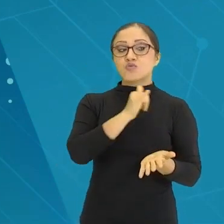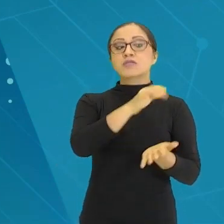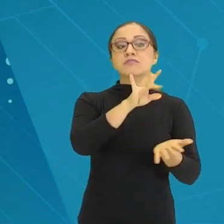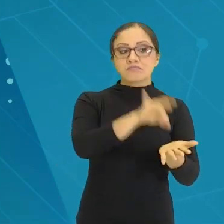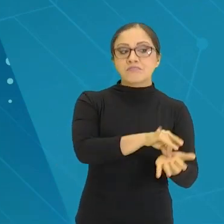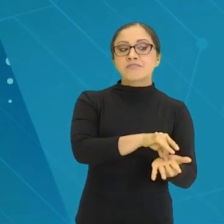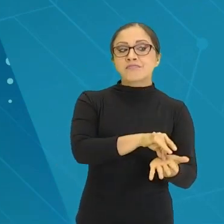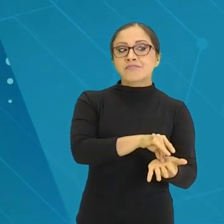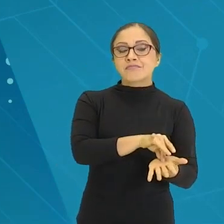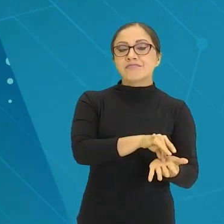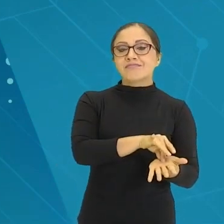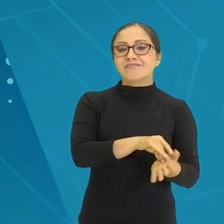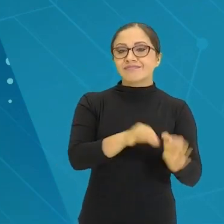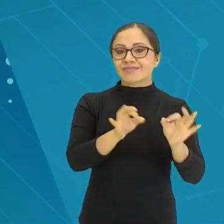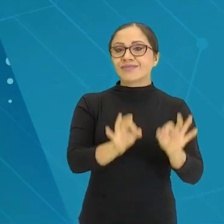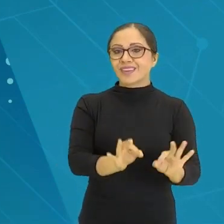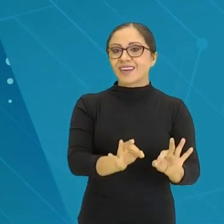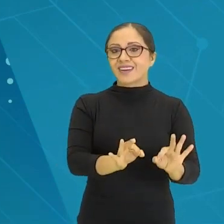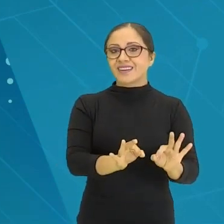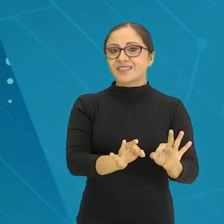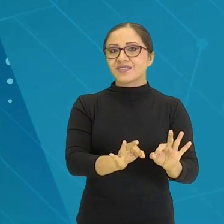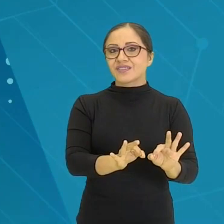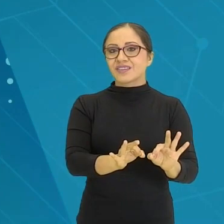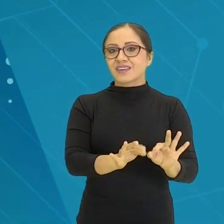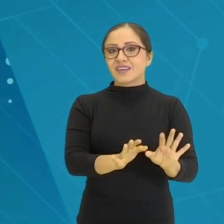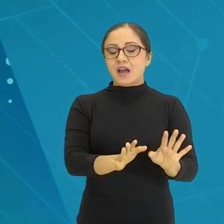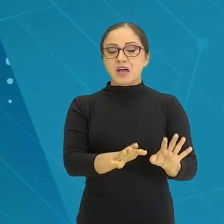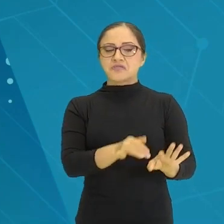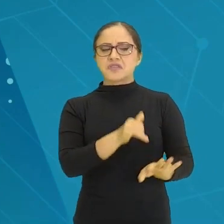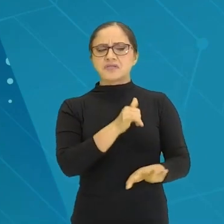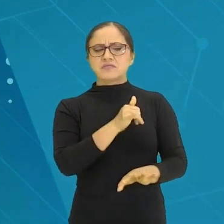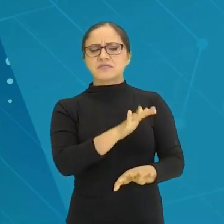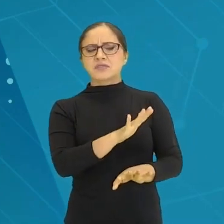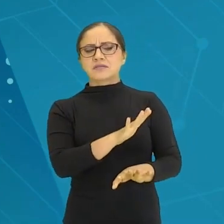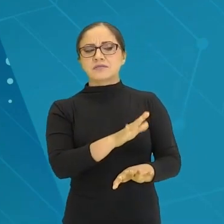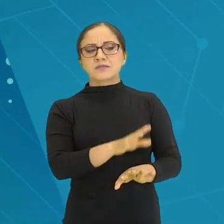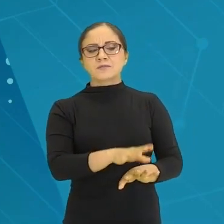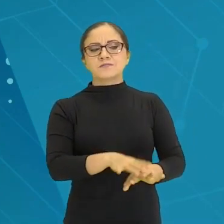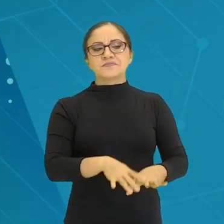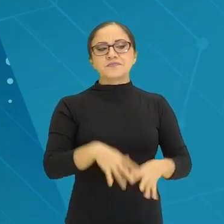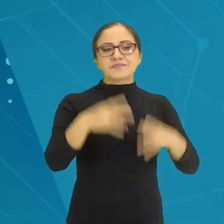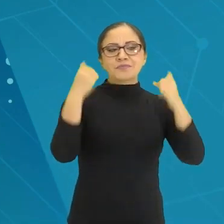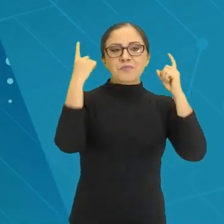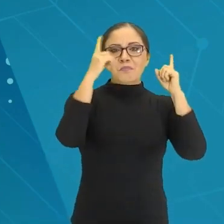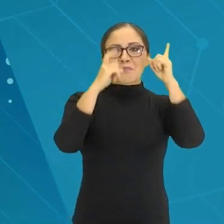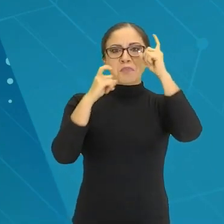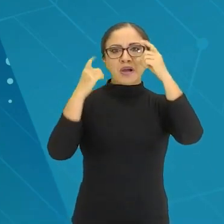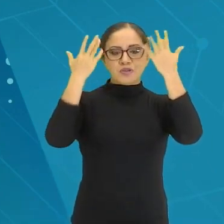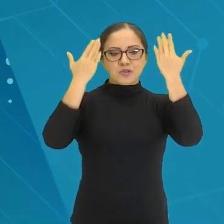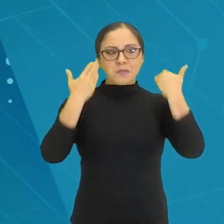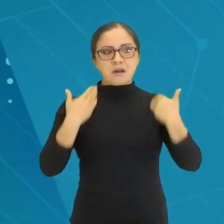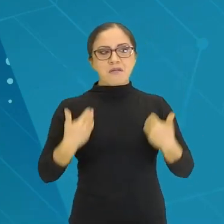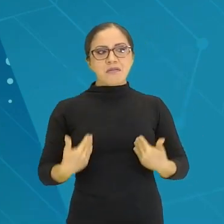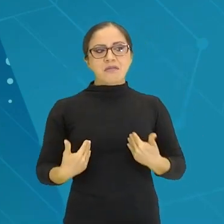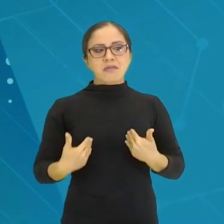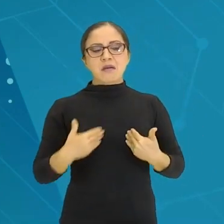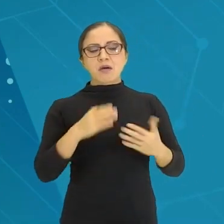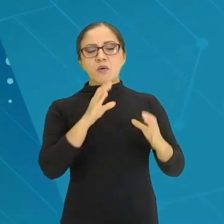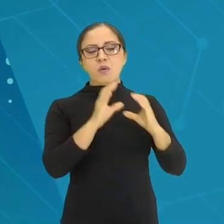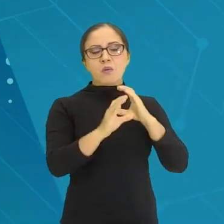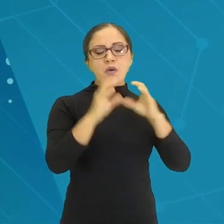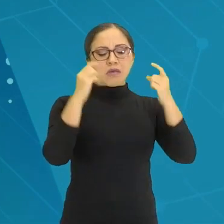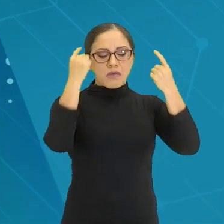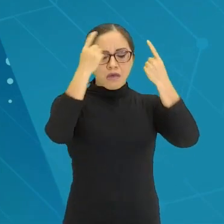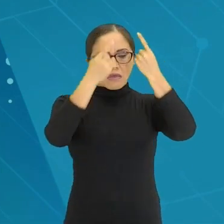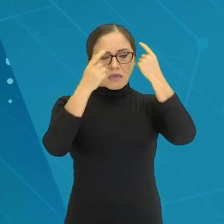Se eu disser, é desse jeito, às vezes eu não preciso nem dizer, se eu fizer algum gesto, alguma comunicação visual,